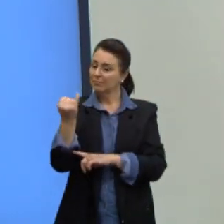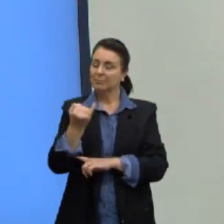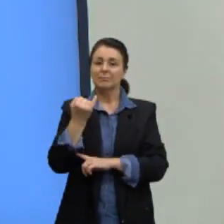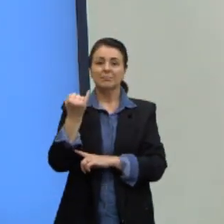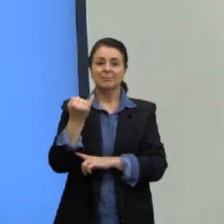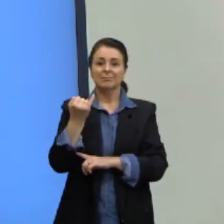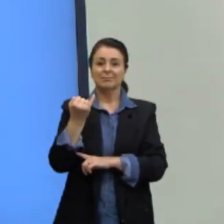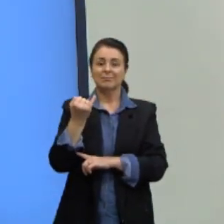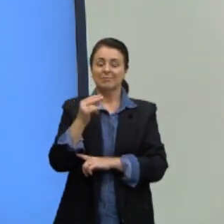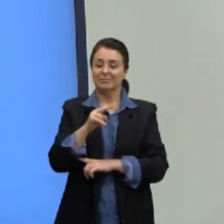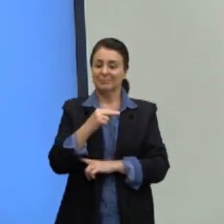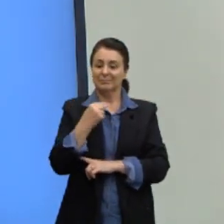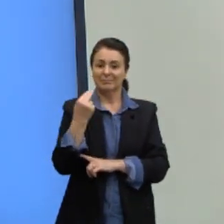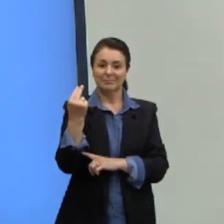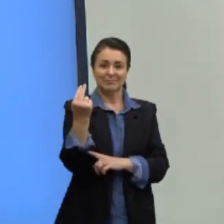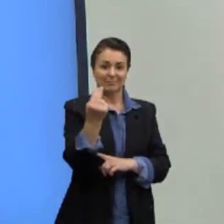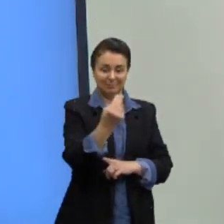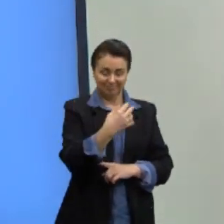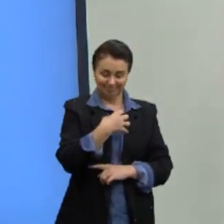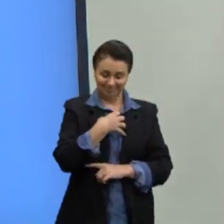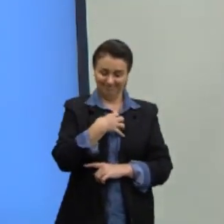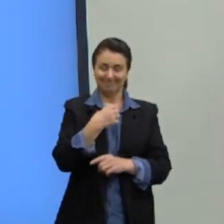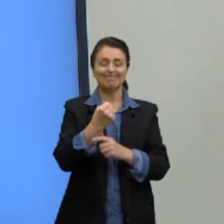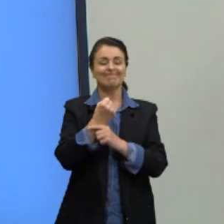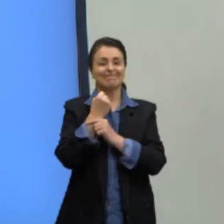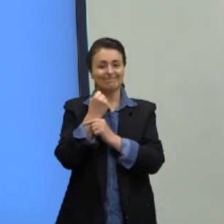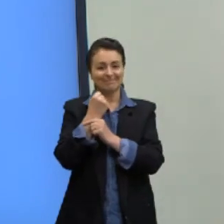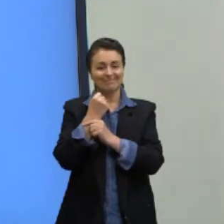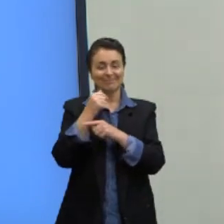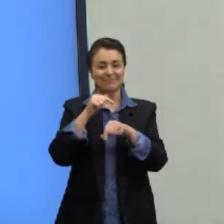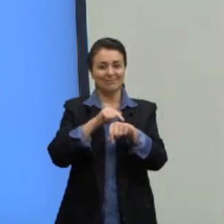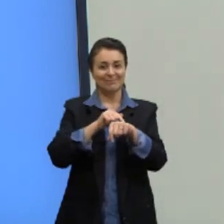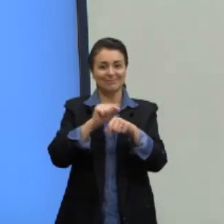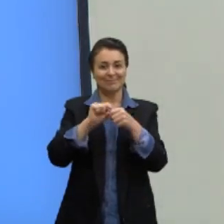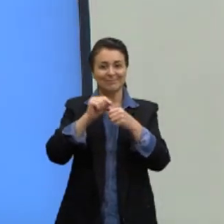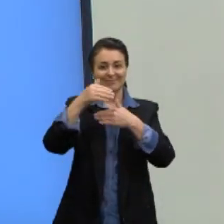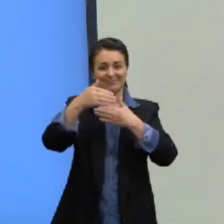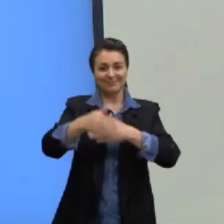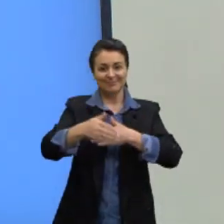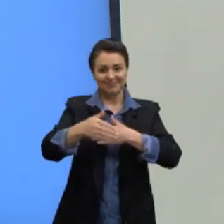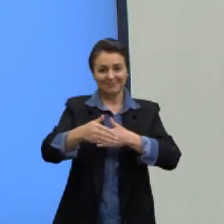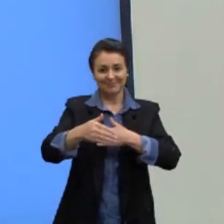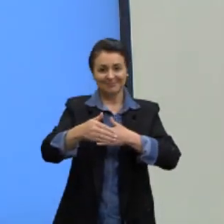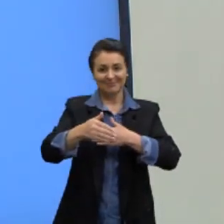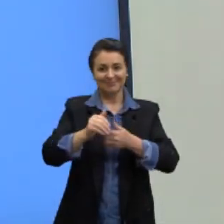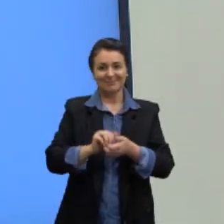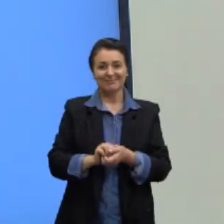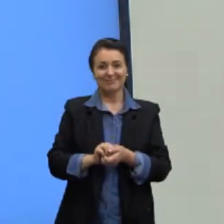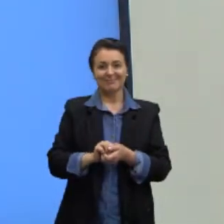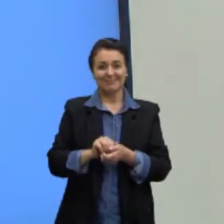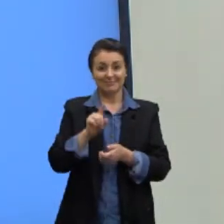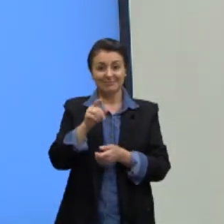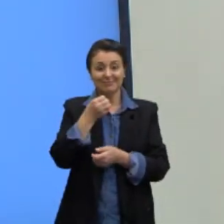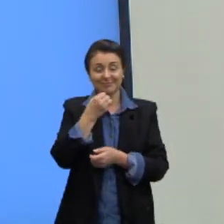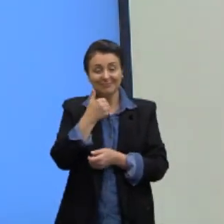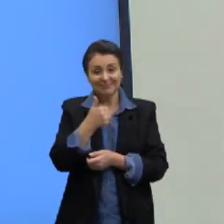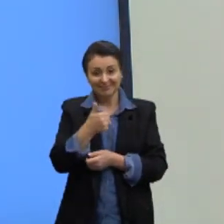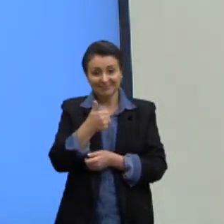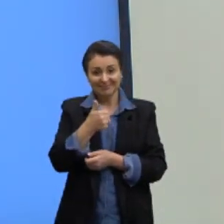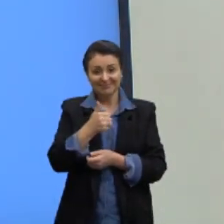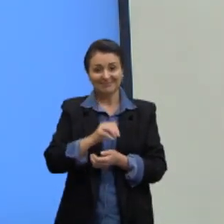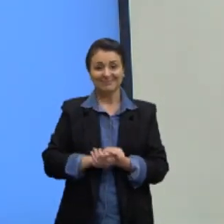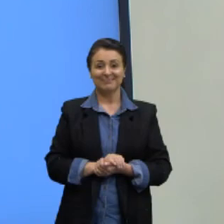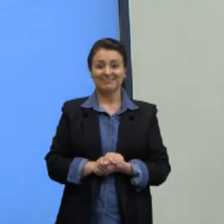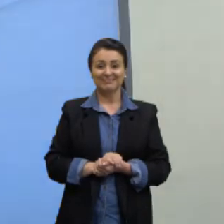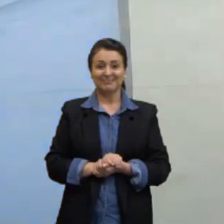para a gente se sentir seguro na hora de pegar uma prova para fazer. Beleza? Fiquem bem e até a nossa próxima